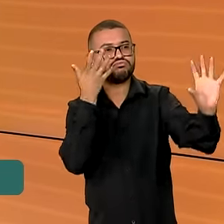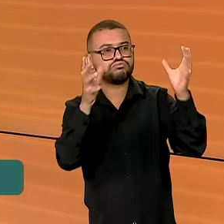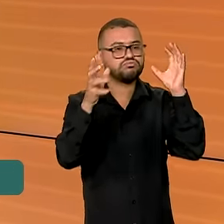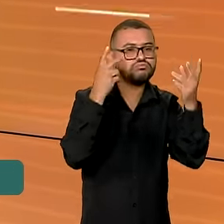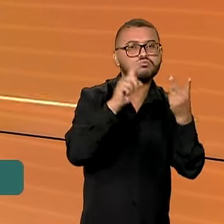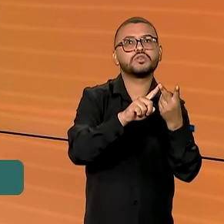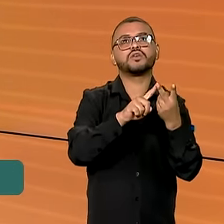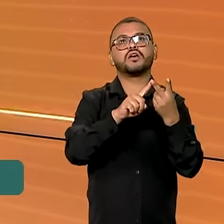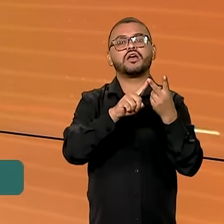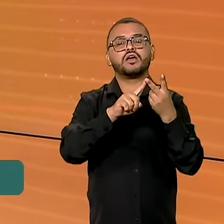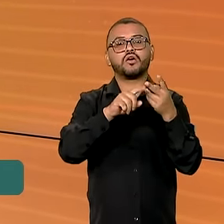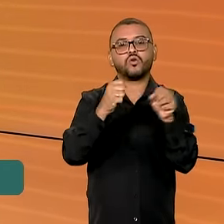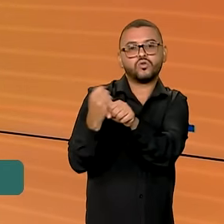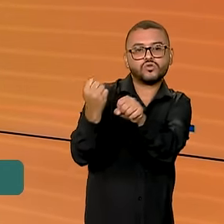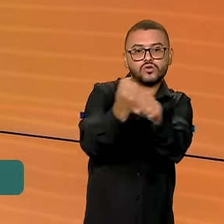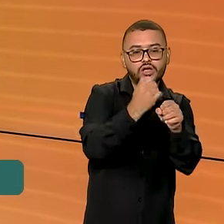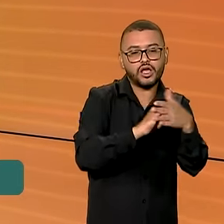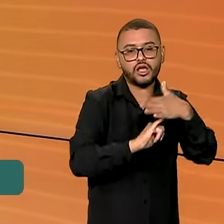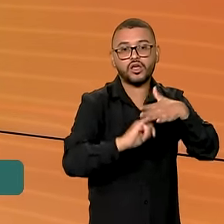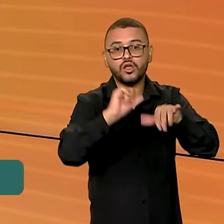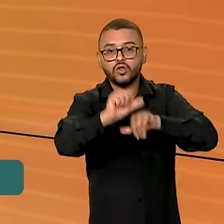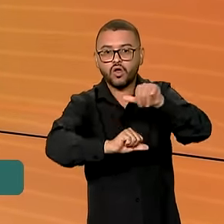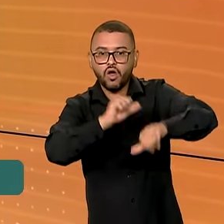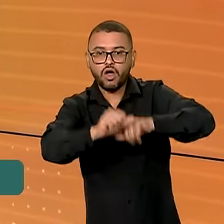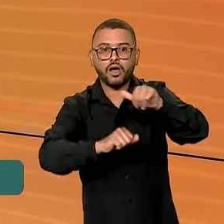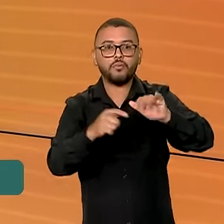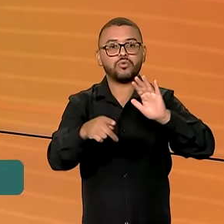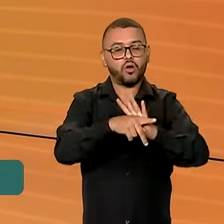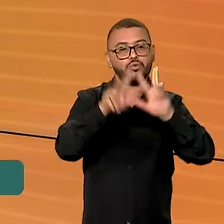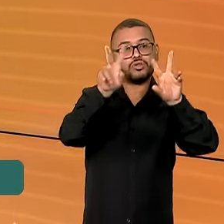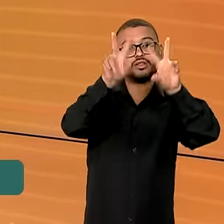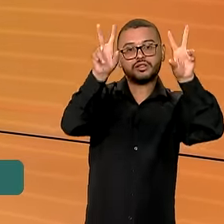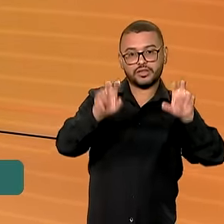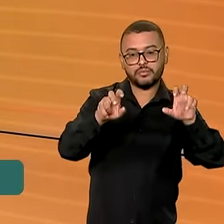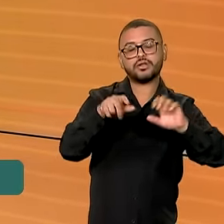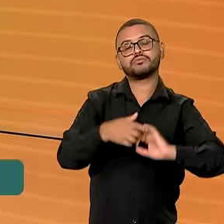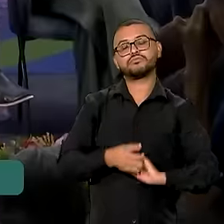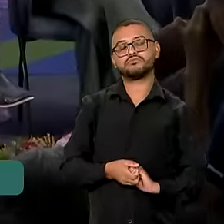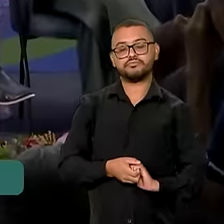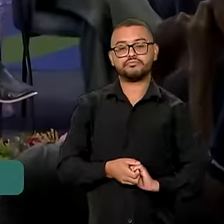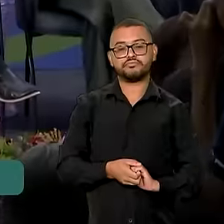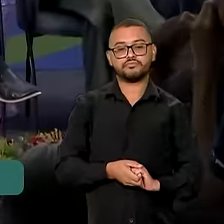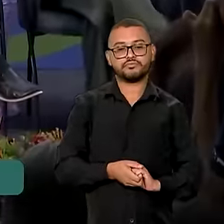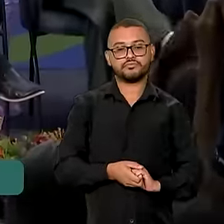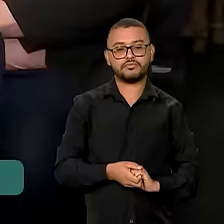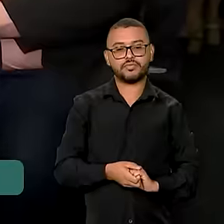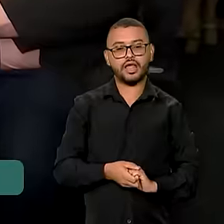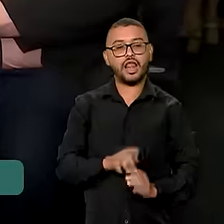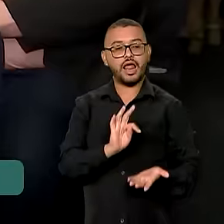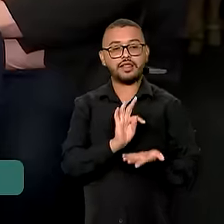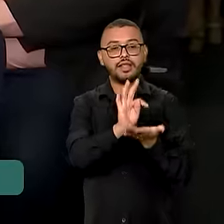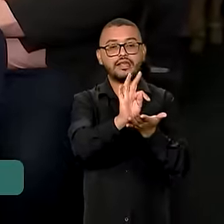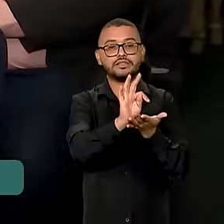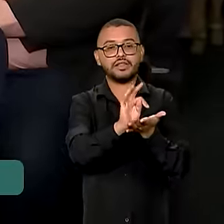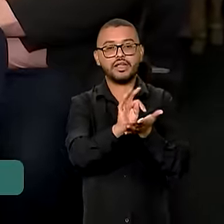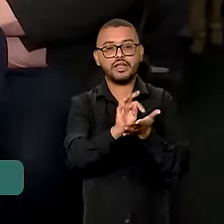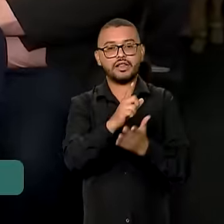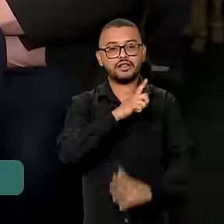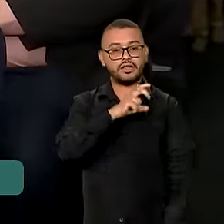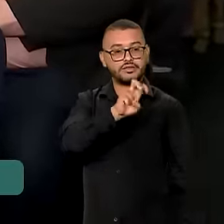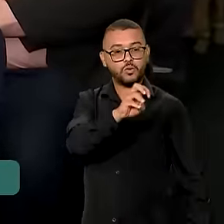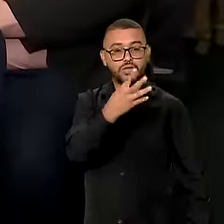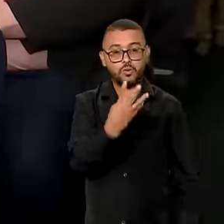a reforma de instituições internacionais estão entre os temas da reunião. Teresina recebe 54